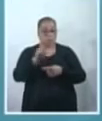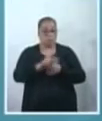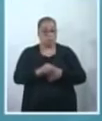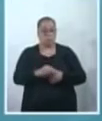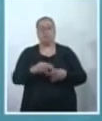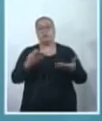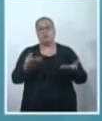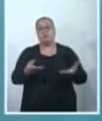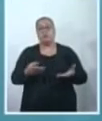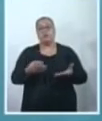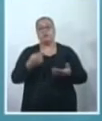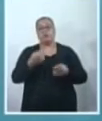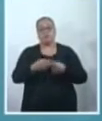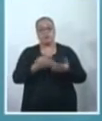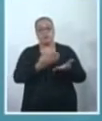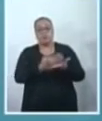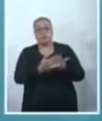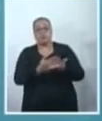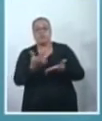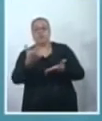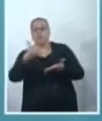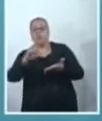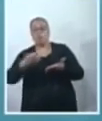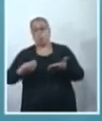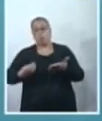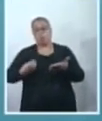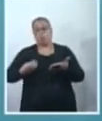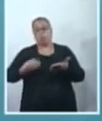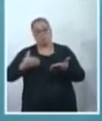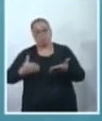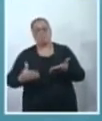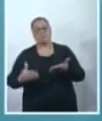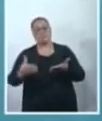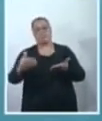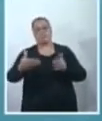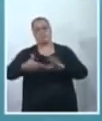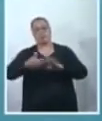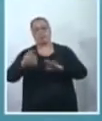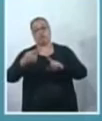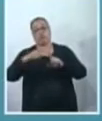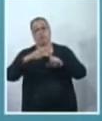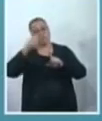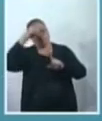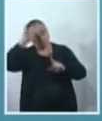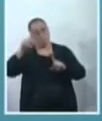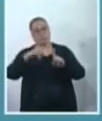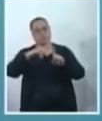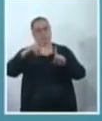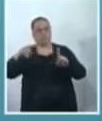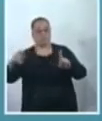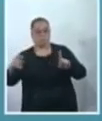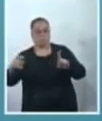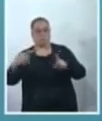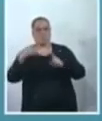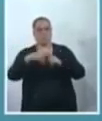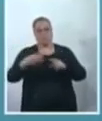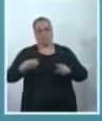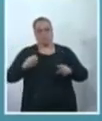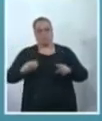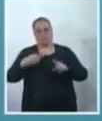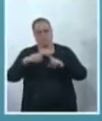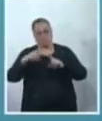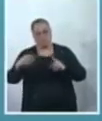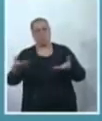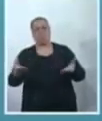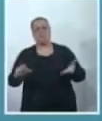proteção e o início de um outro ciclo, um ciclo sem violência. E nós sabemos que a violência também é presente na